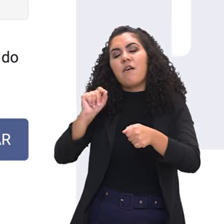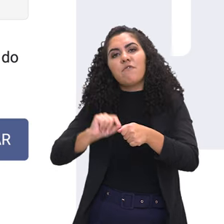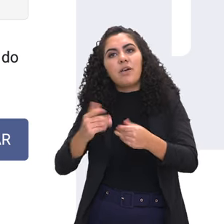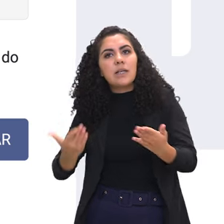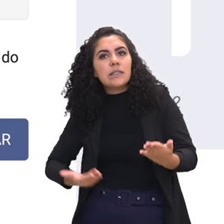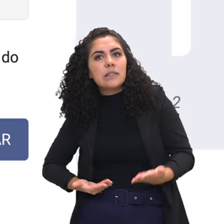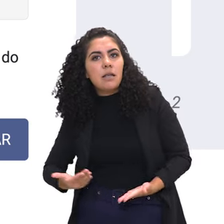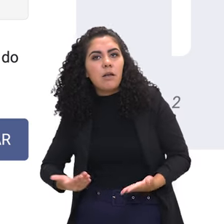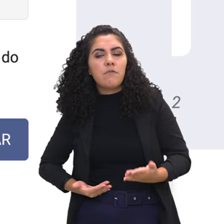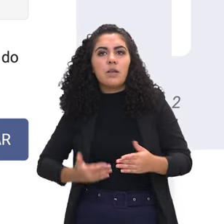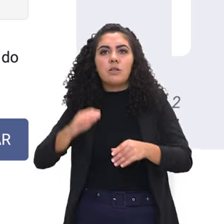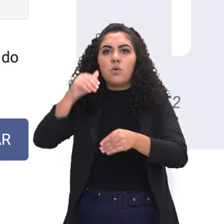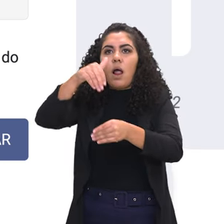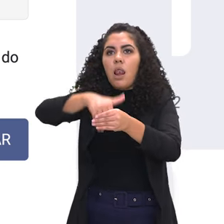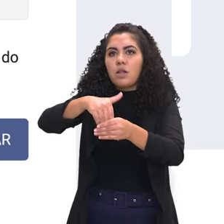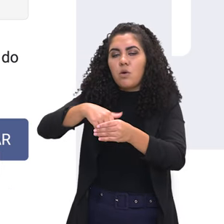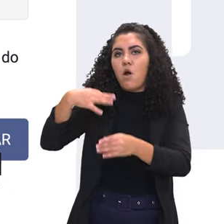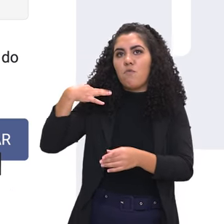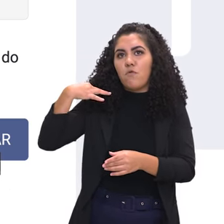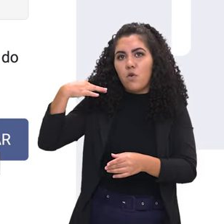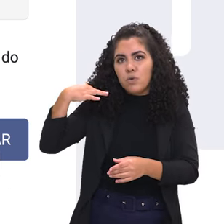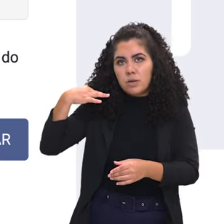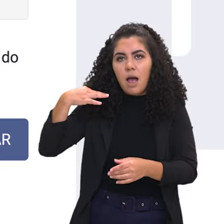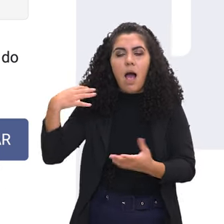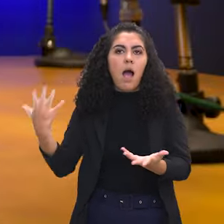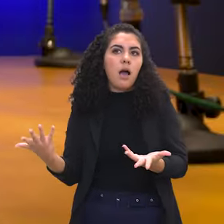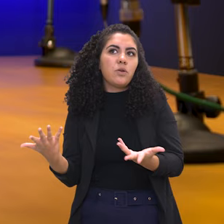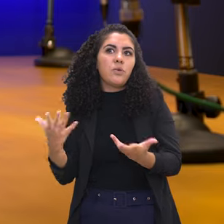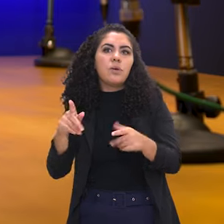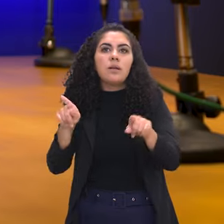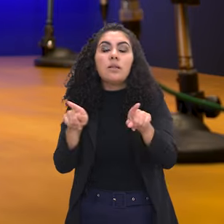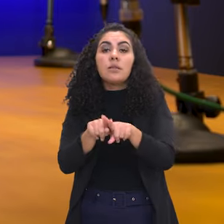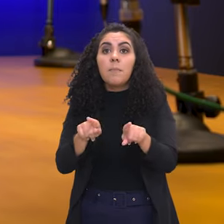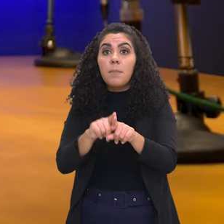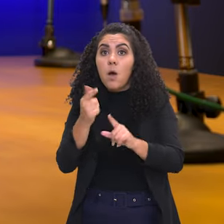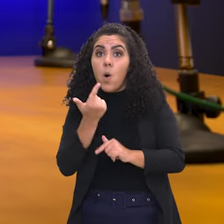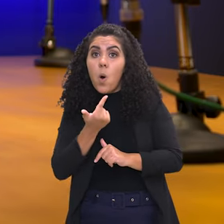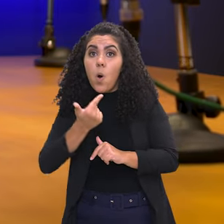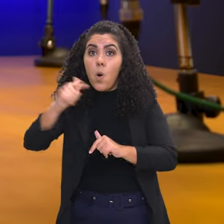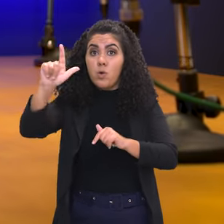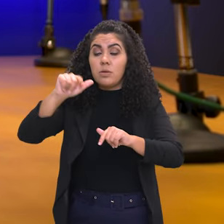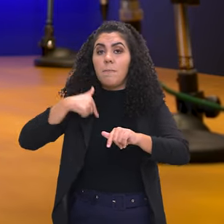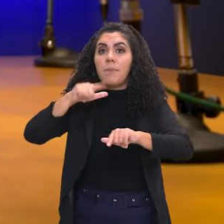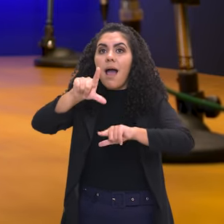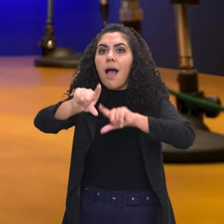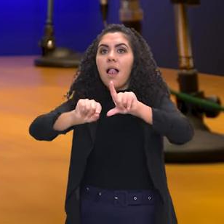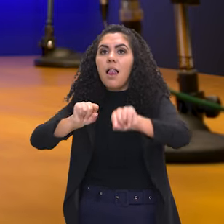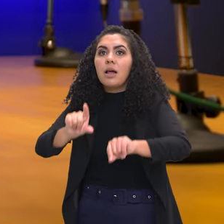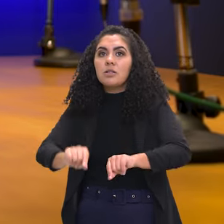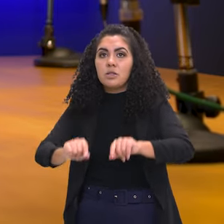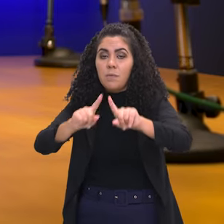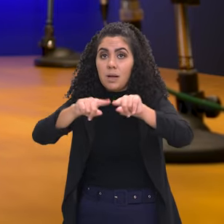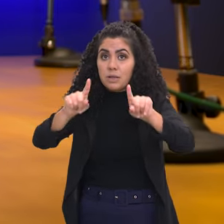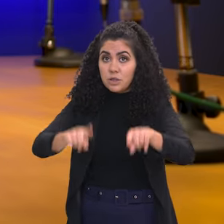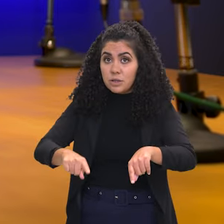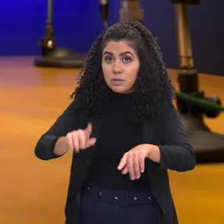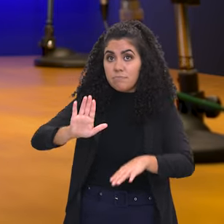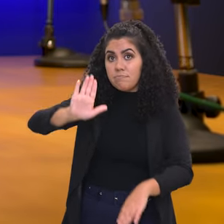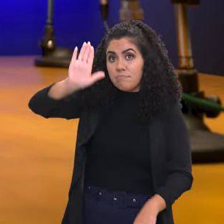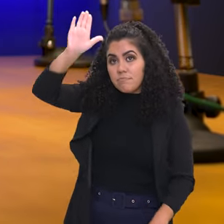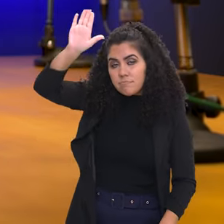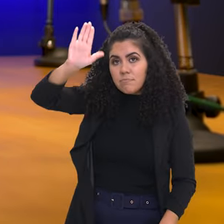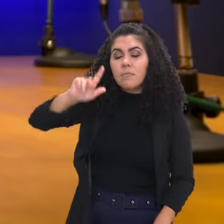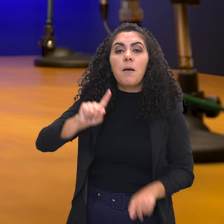eleitoral voluntário, também é um critério de desempate. E agora a gente vai entrar numa parte que é eletiva para os candidatos, mas é muito